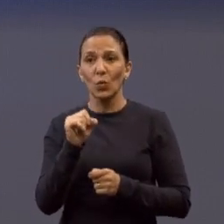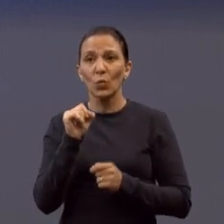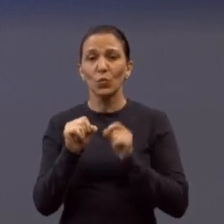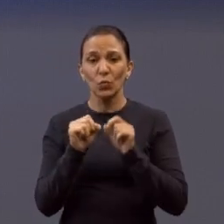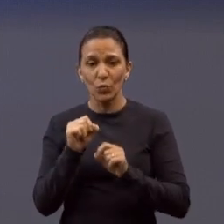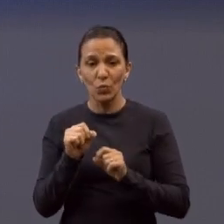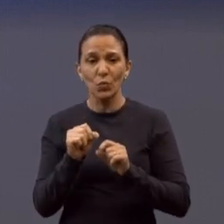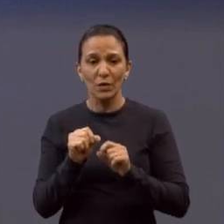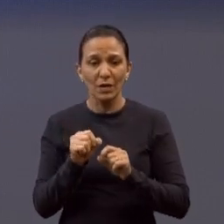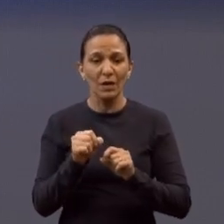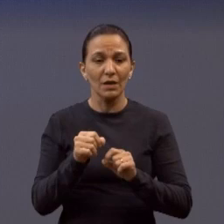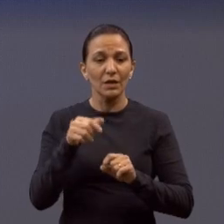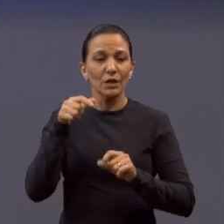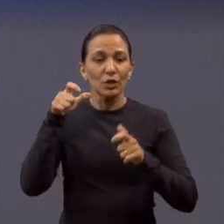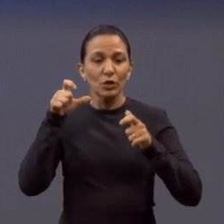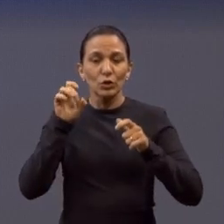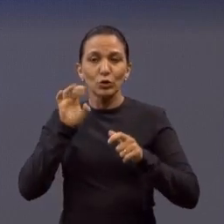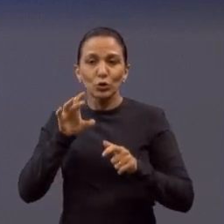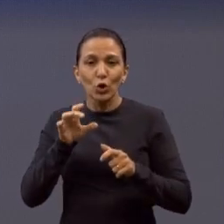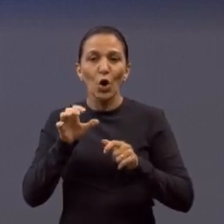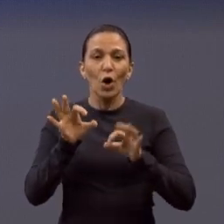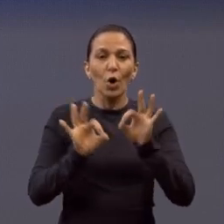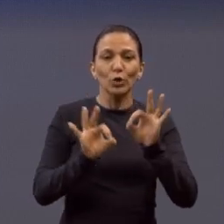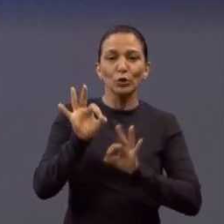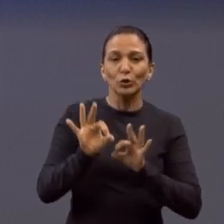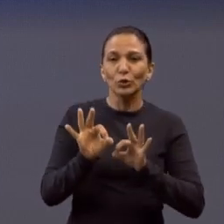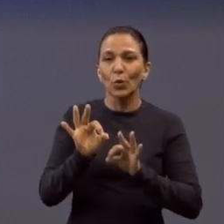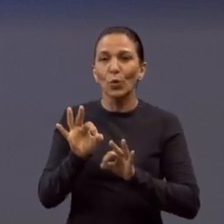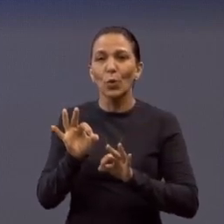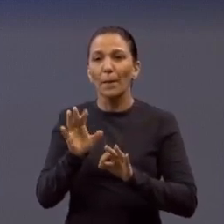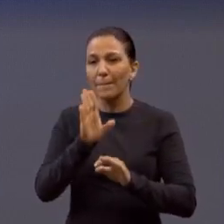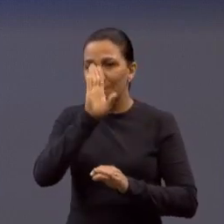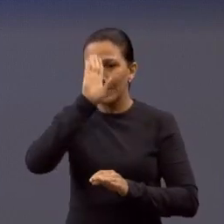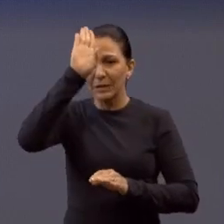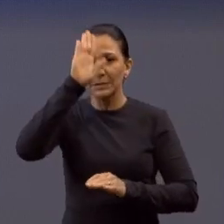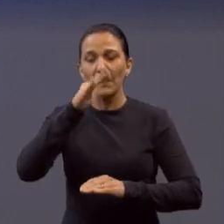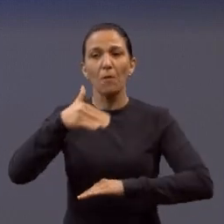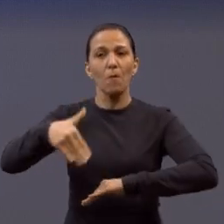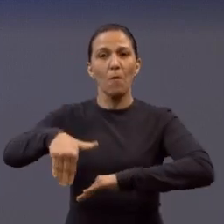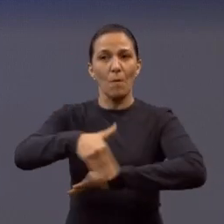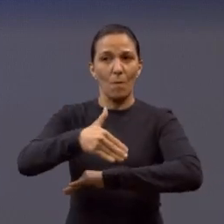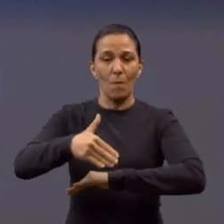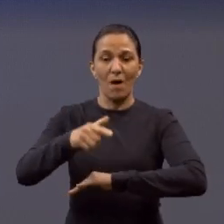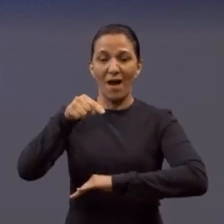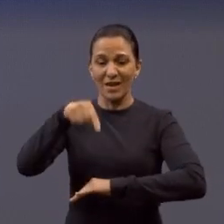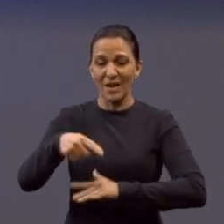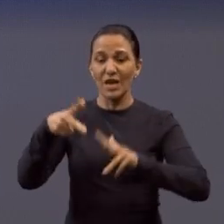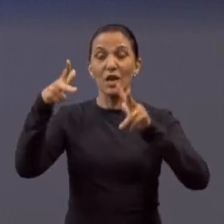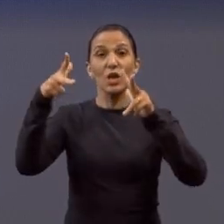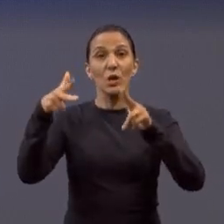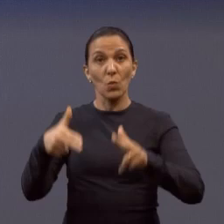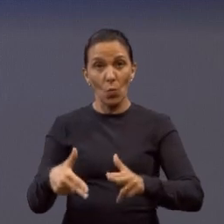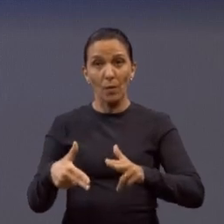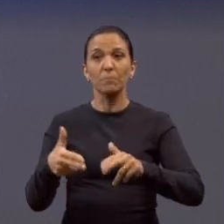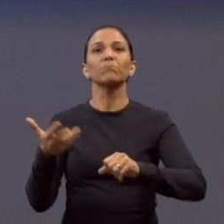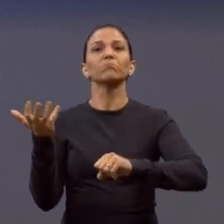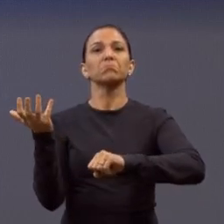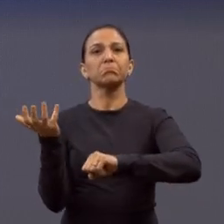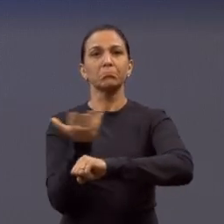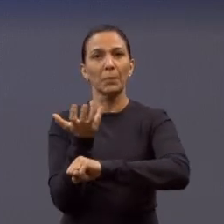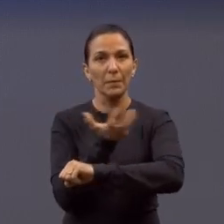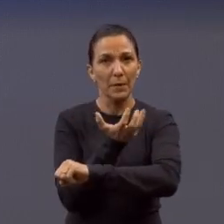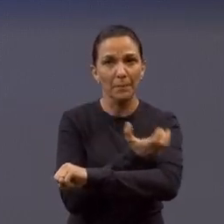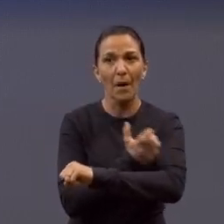aonde passa o padre, só. Aonde todo mundo está vendo. Então, aqui continua do mesmo jeito. Foi feita a roçagem,